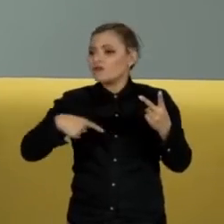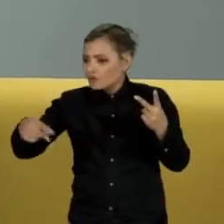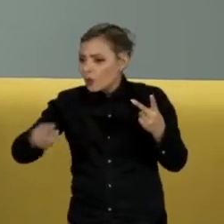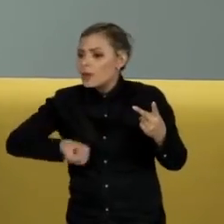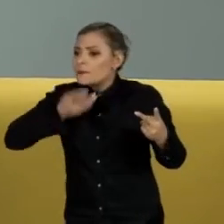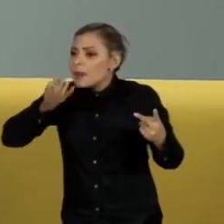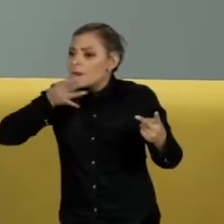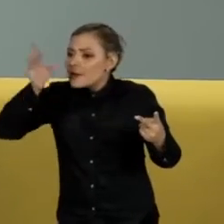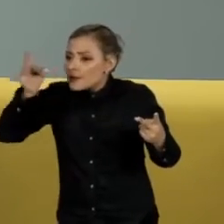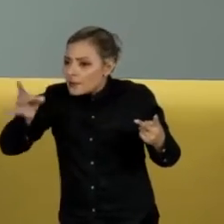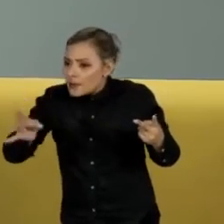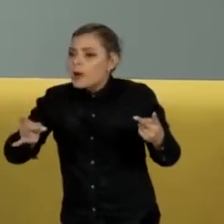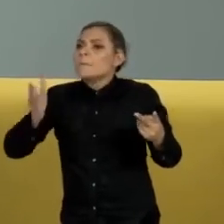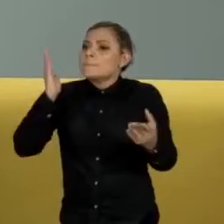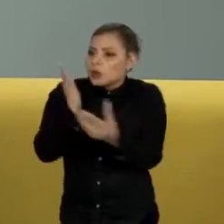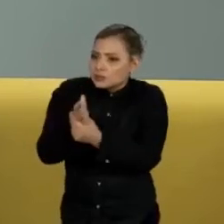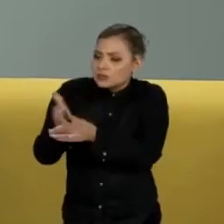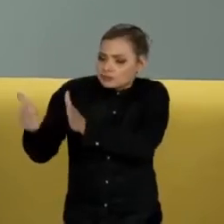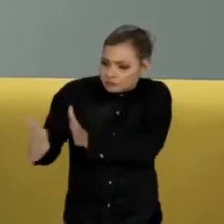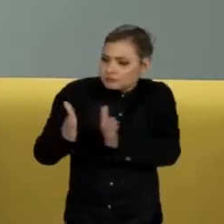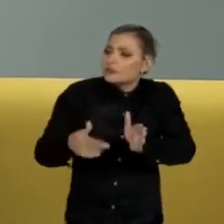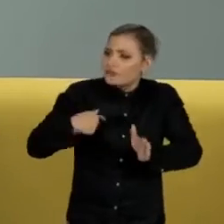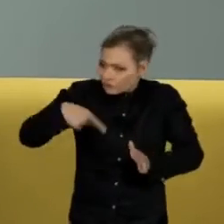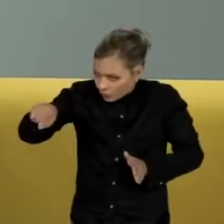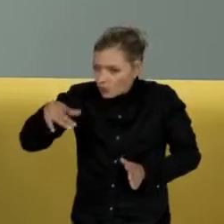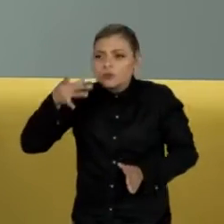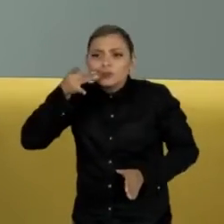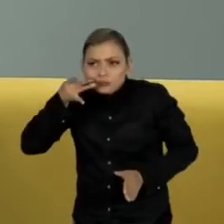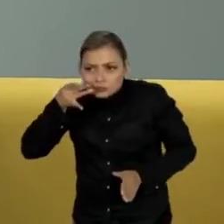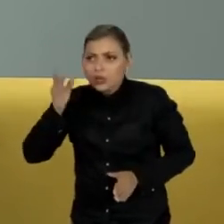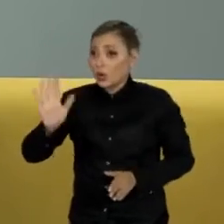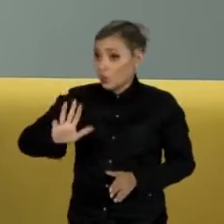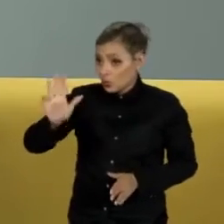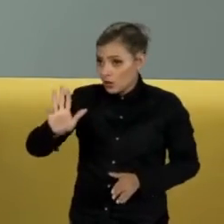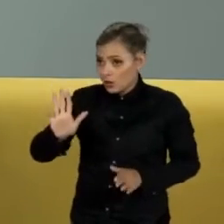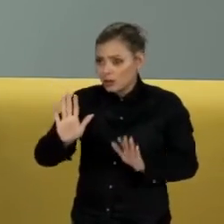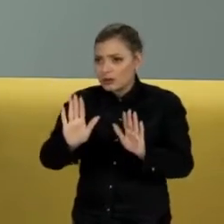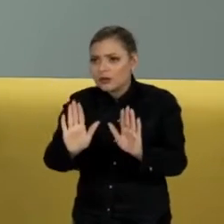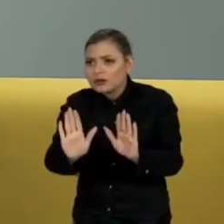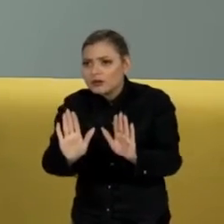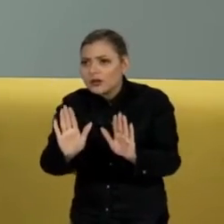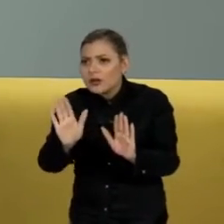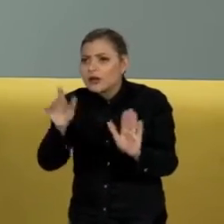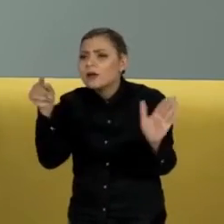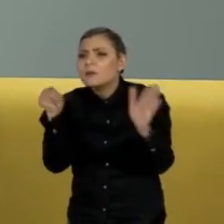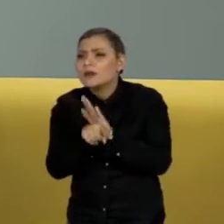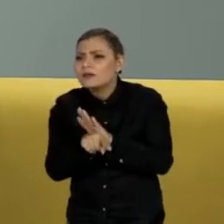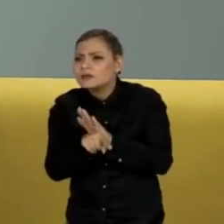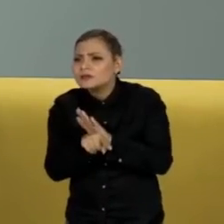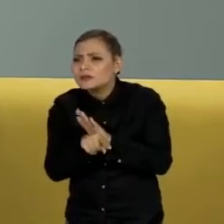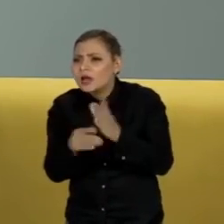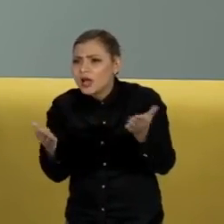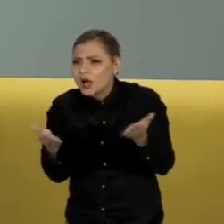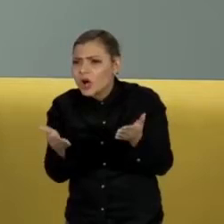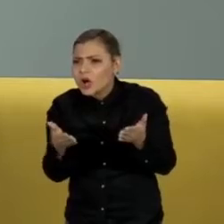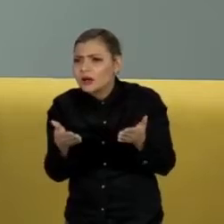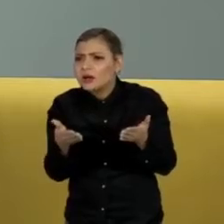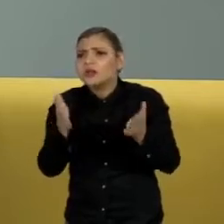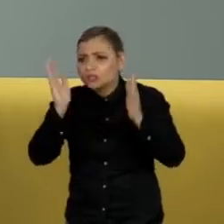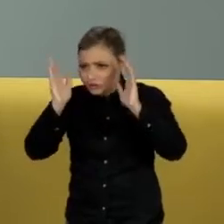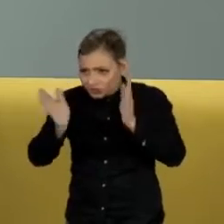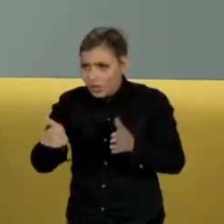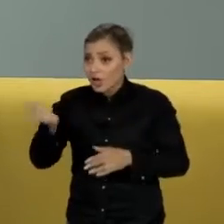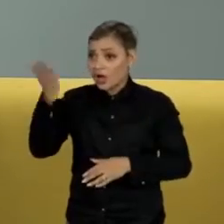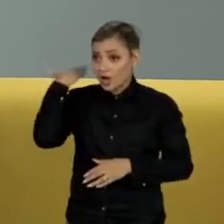a todos os atos processuais. Pergunta-se, caiu a jurisprudência. Ele